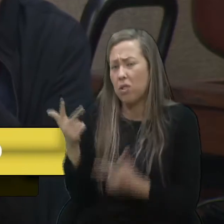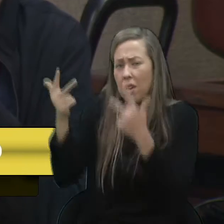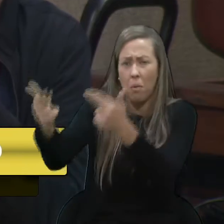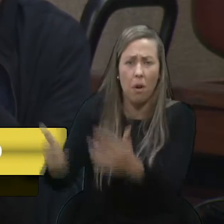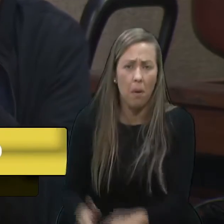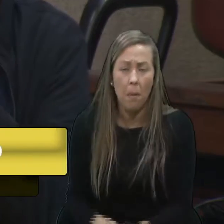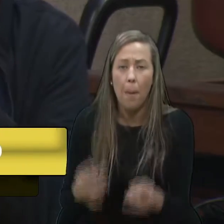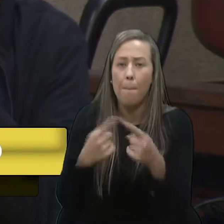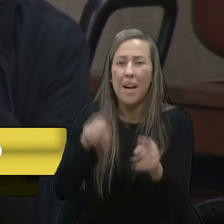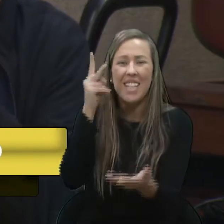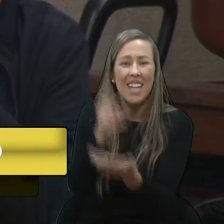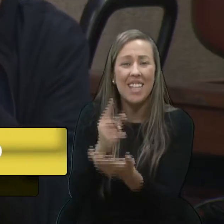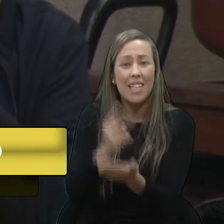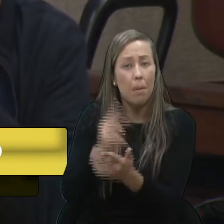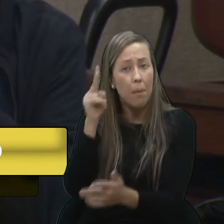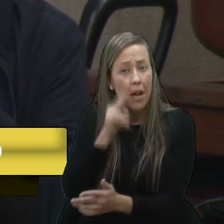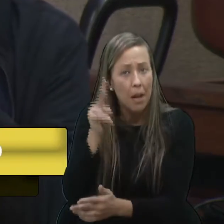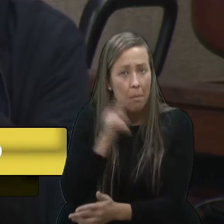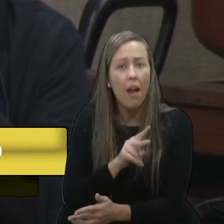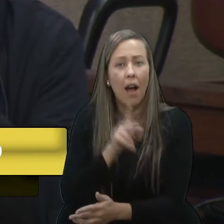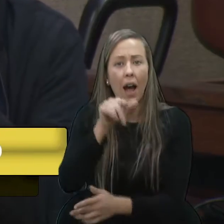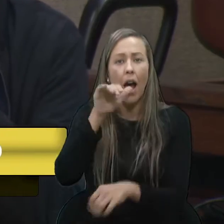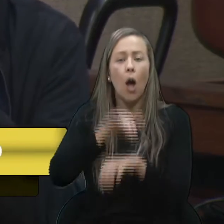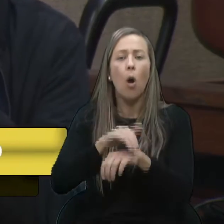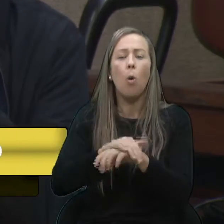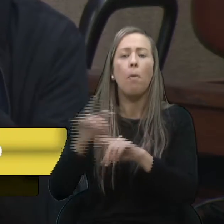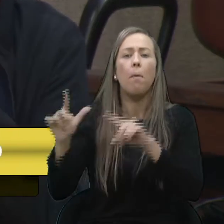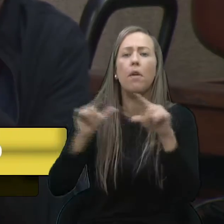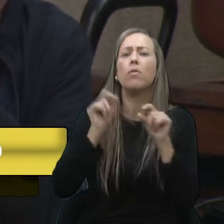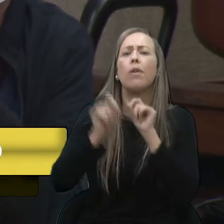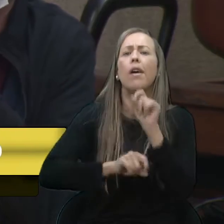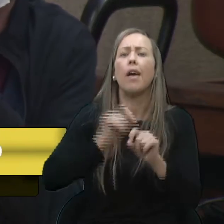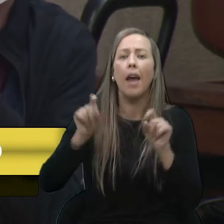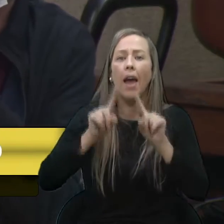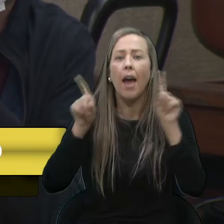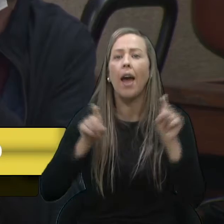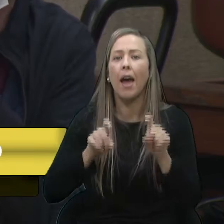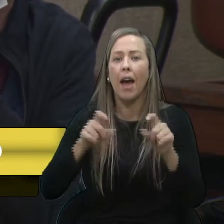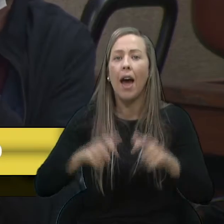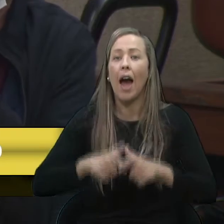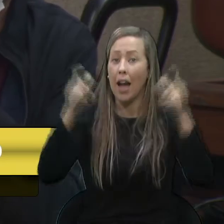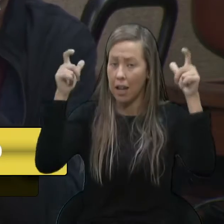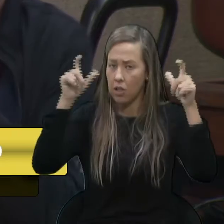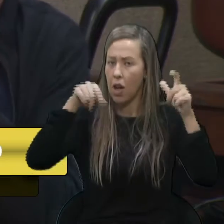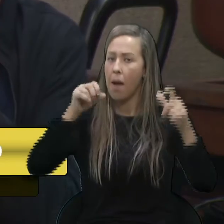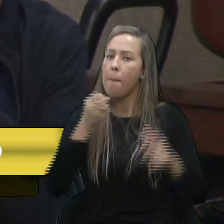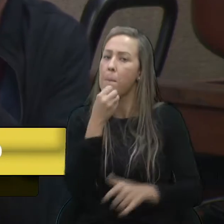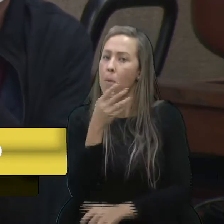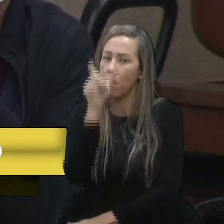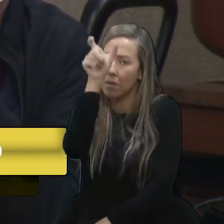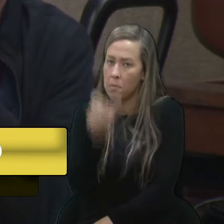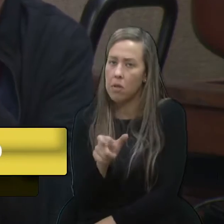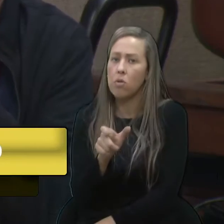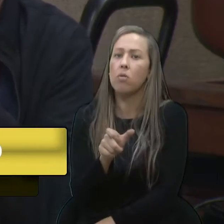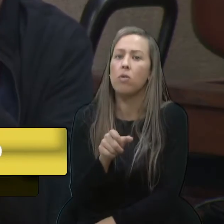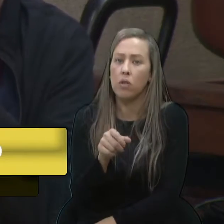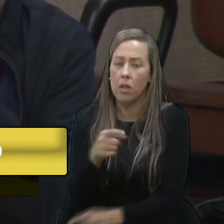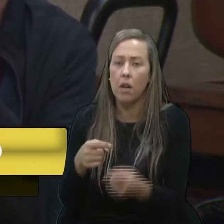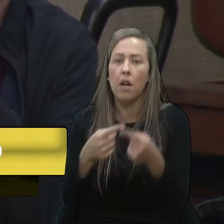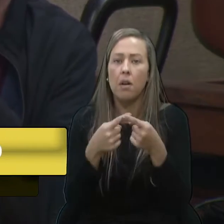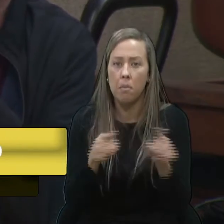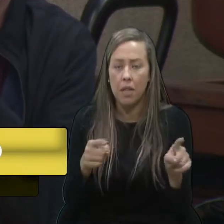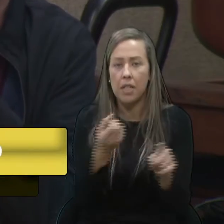Mas é bom sempre lembrar que a menor parcela é a dos más. A grande parcela é dos bons. Então, isso também vale para o jornalismo.